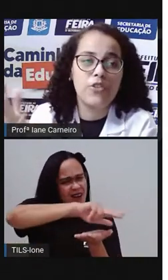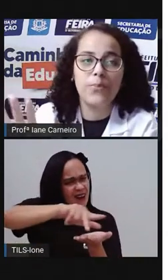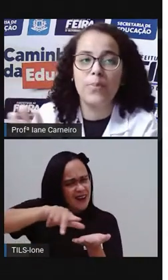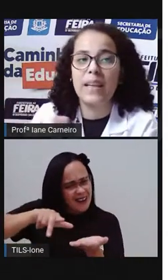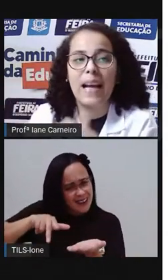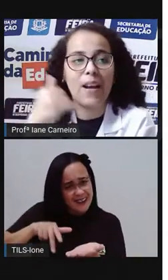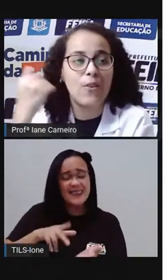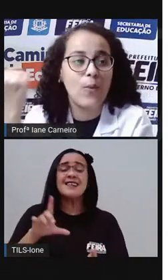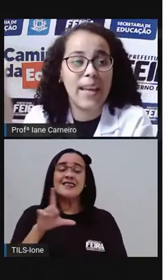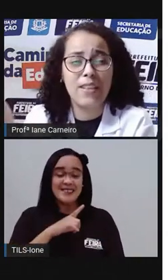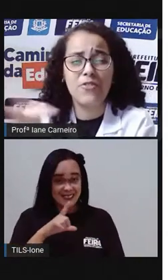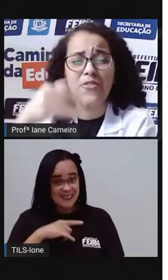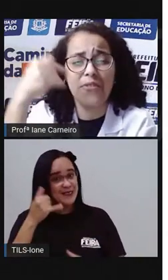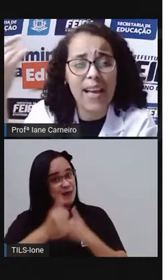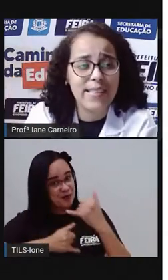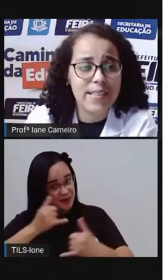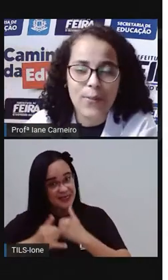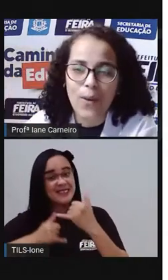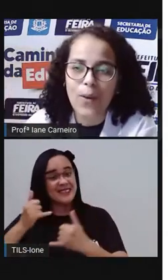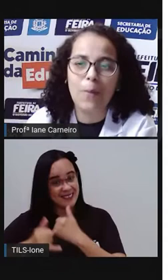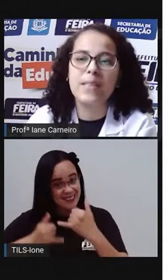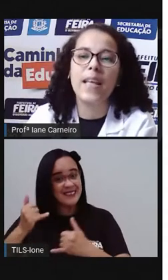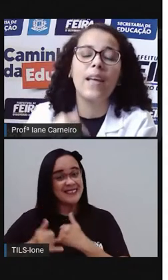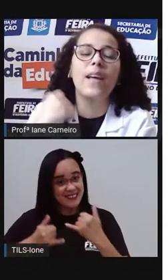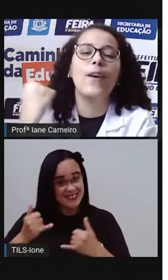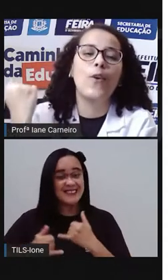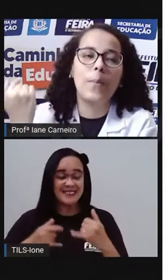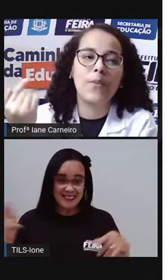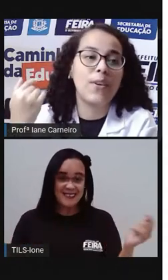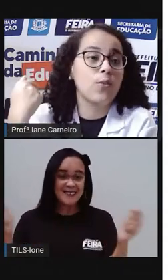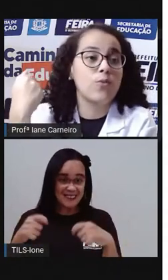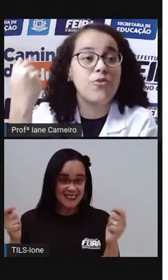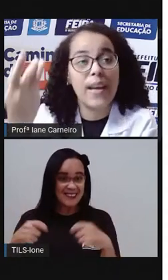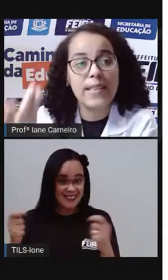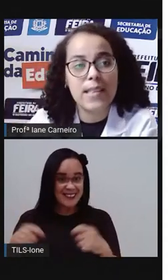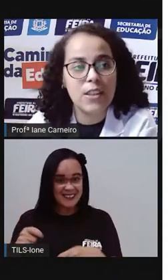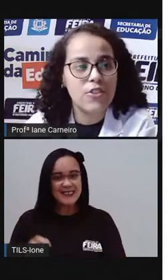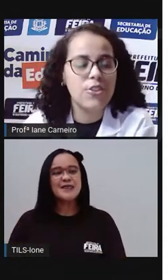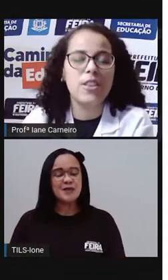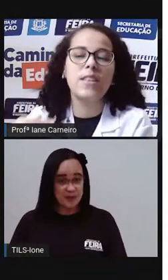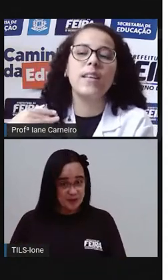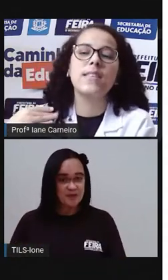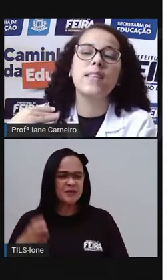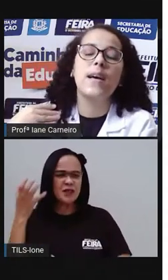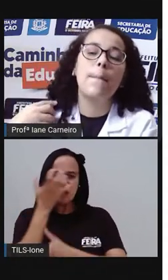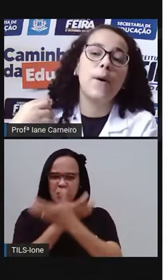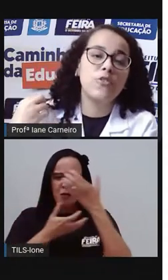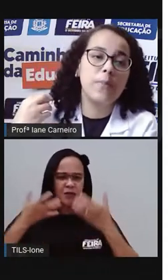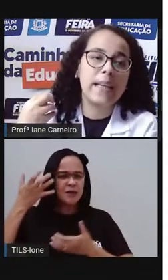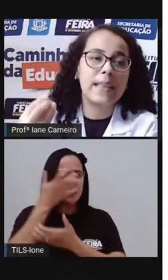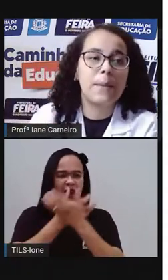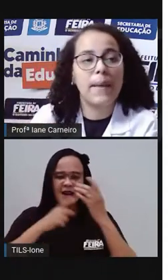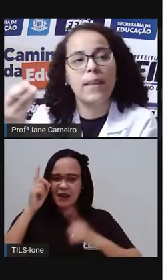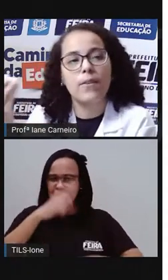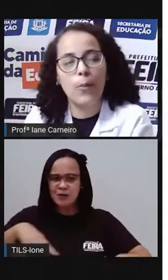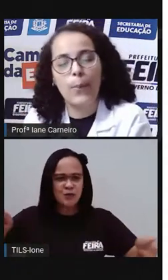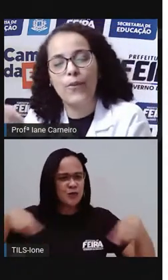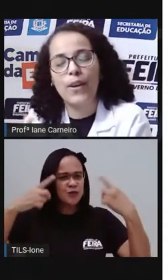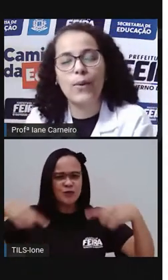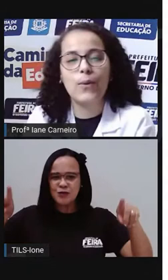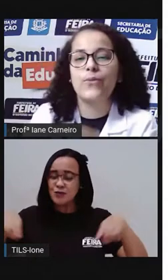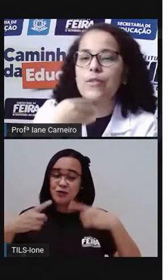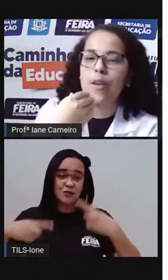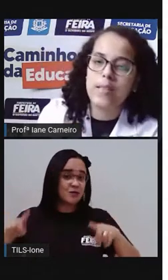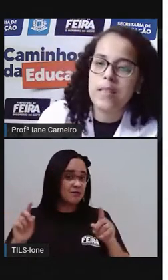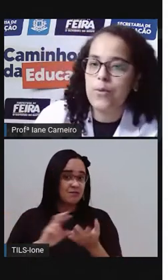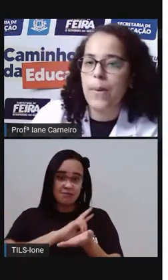gente pode brincar com ele de diversas formas, como a Pró falou, com diversas cantigas. Pode brincar também, como a